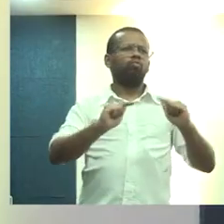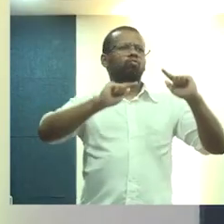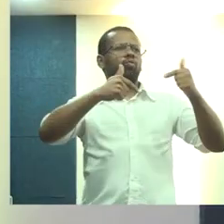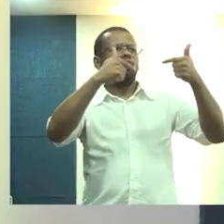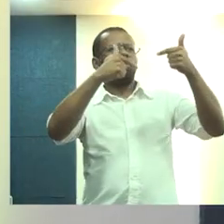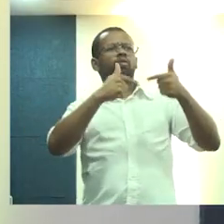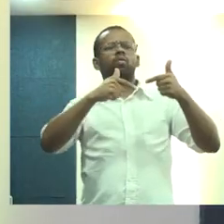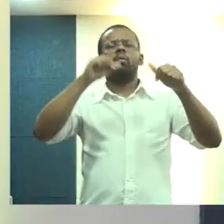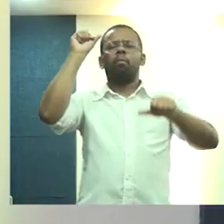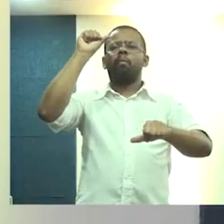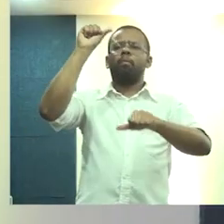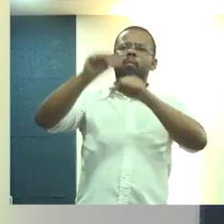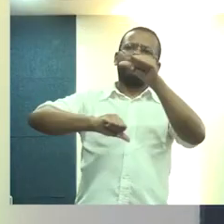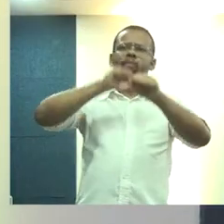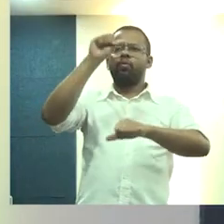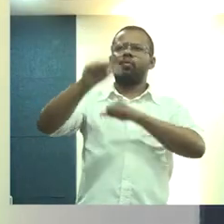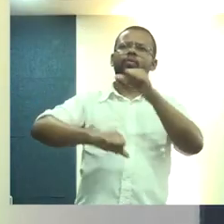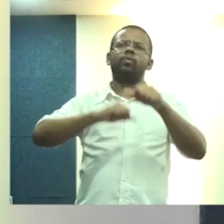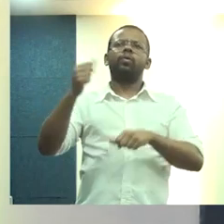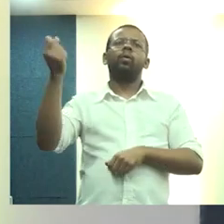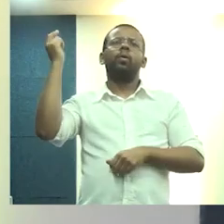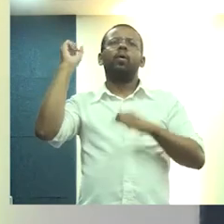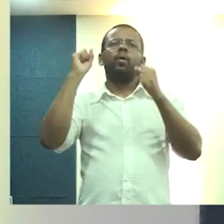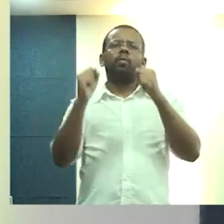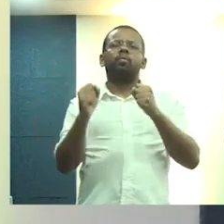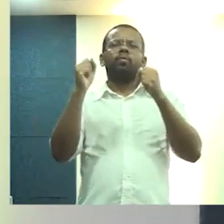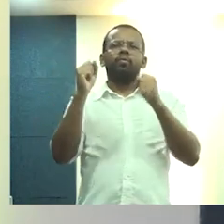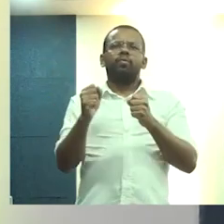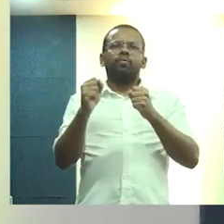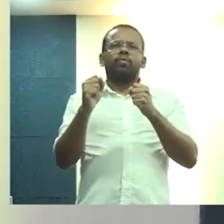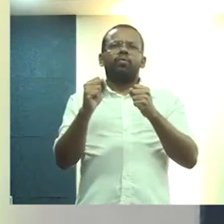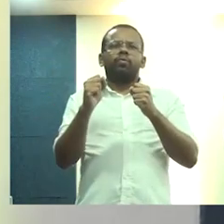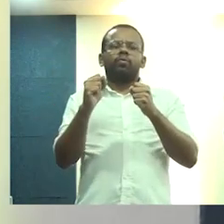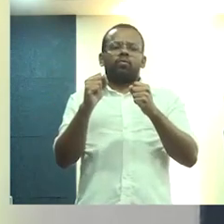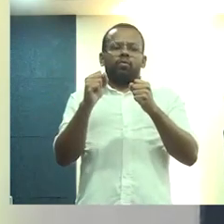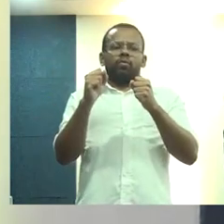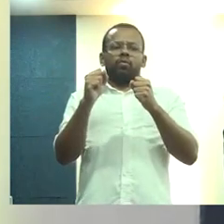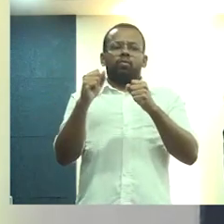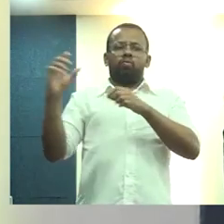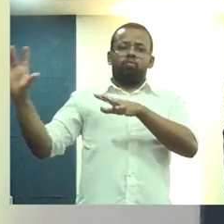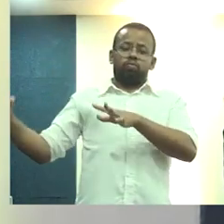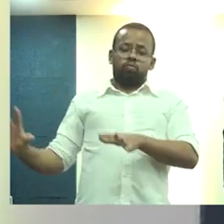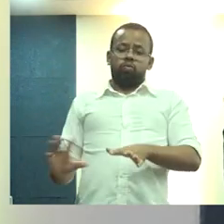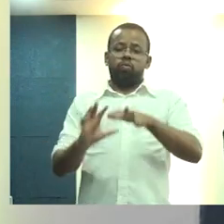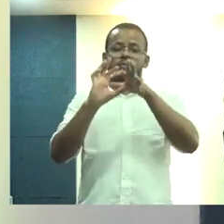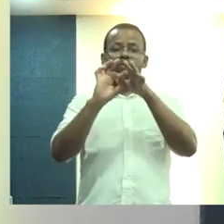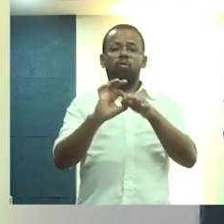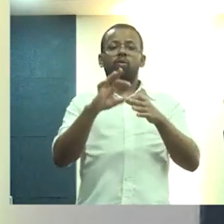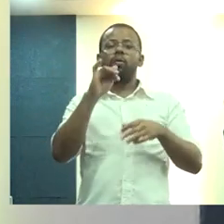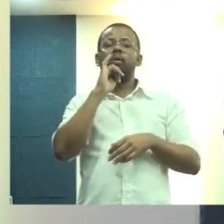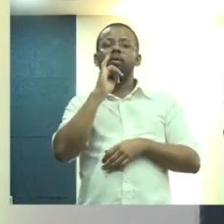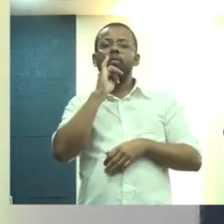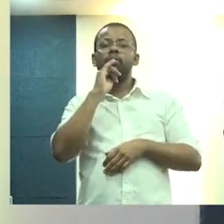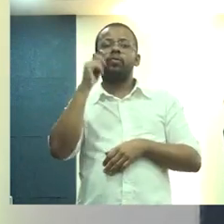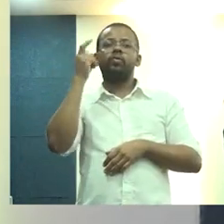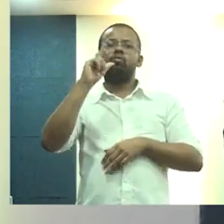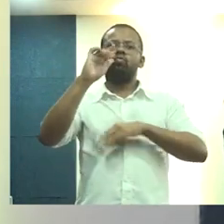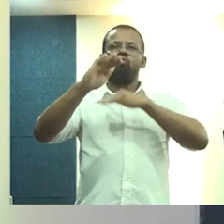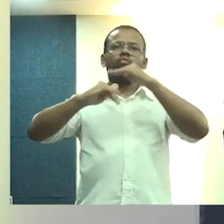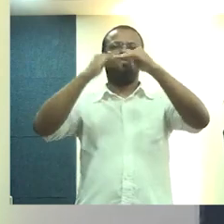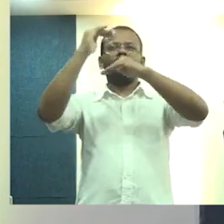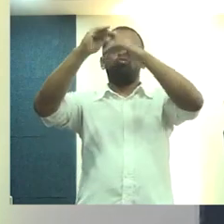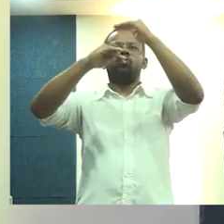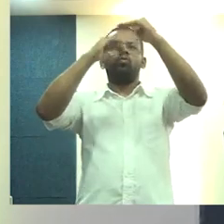desafios e grandes mudanças, para que a gente possa ser essa ponte de exemplo que vai se propagar,